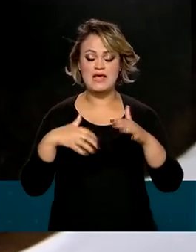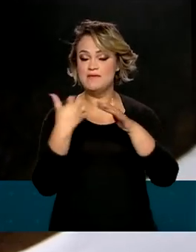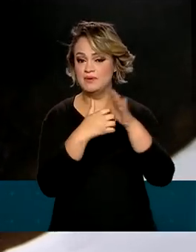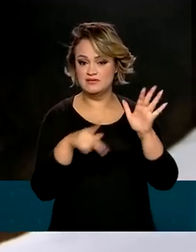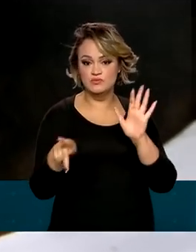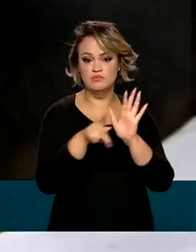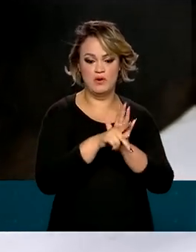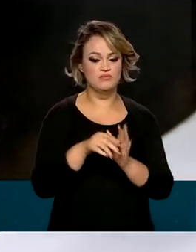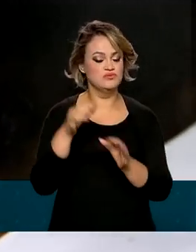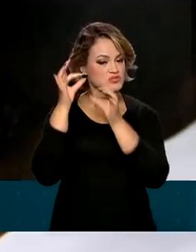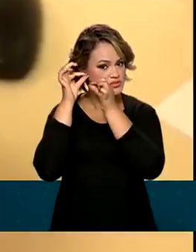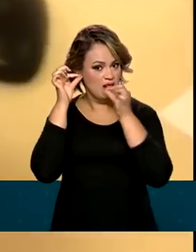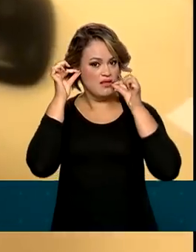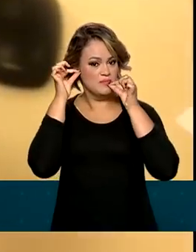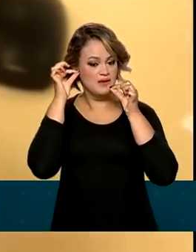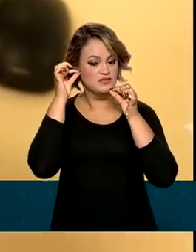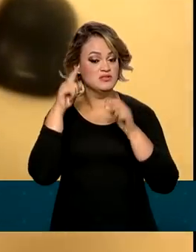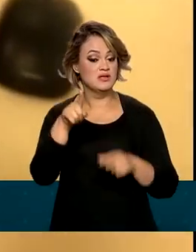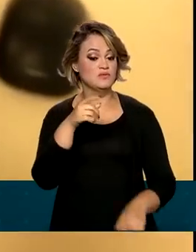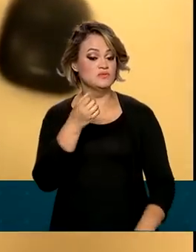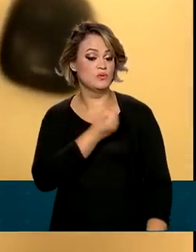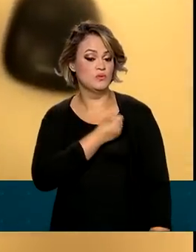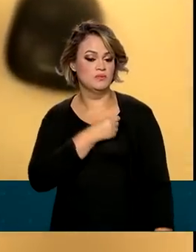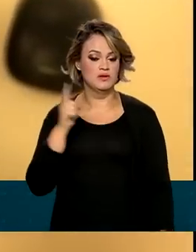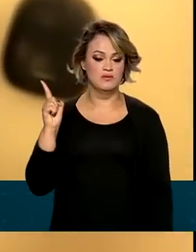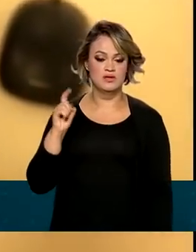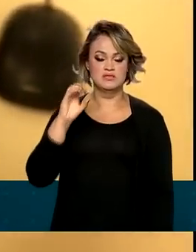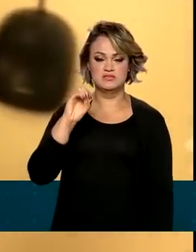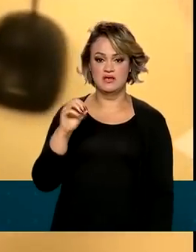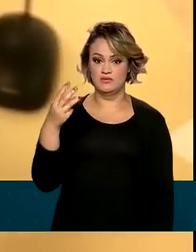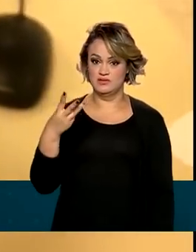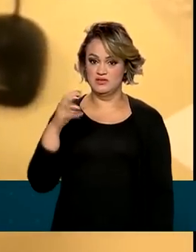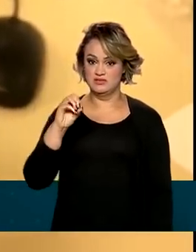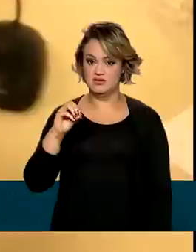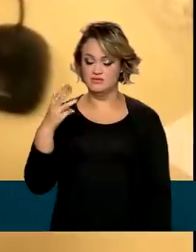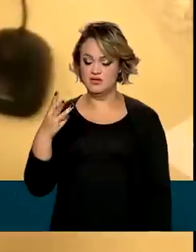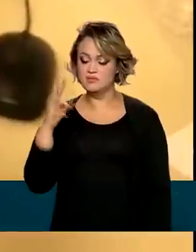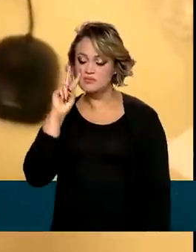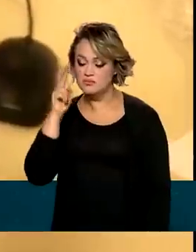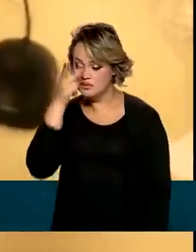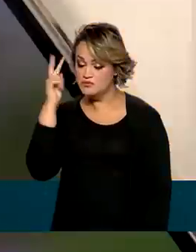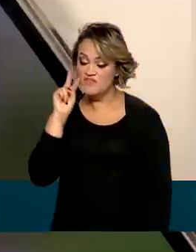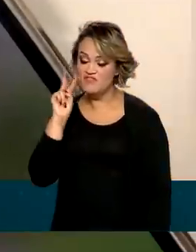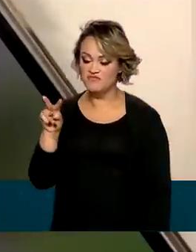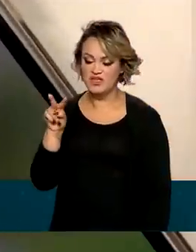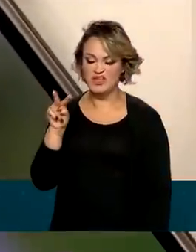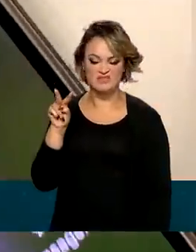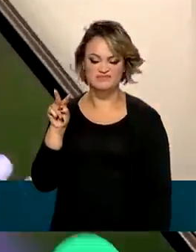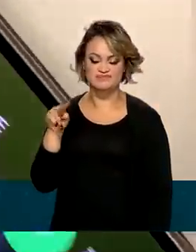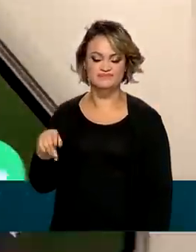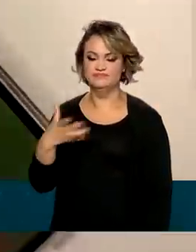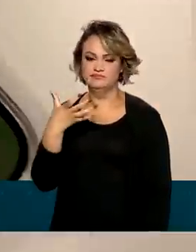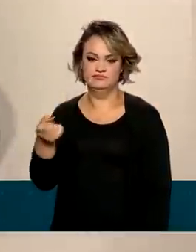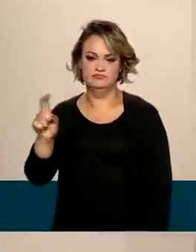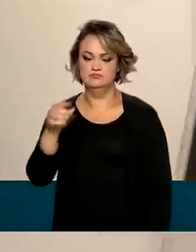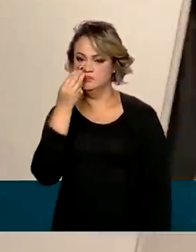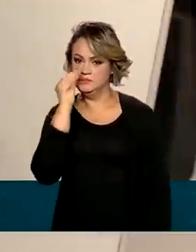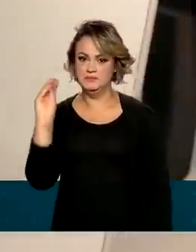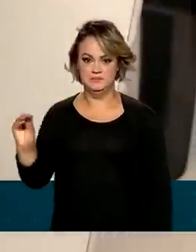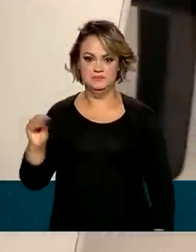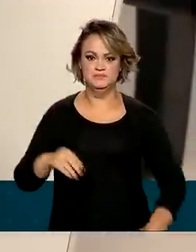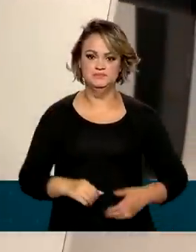telemarketing teriam que usar o código 0303 para facilitar a identificação do serviço pelo